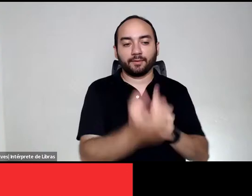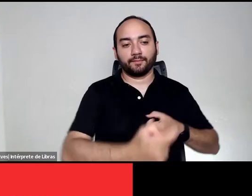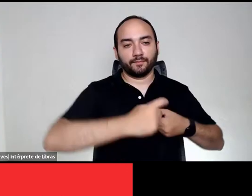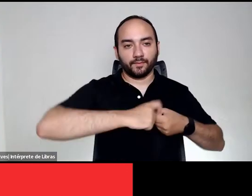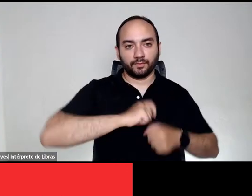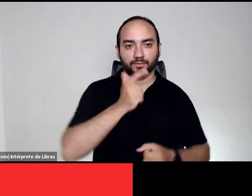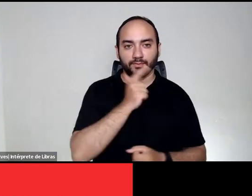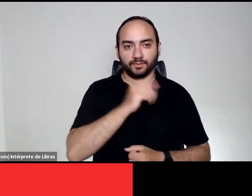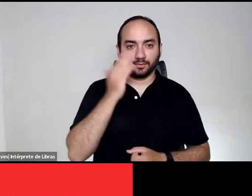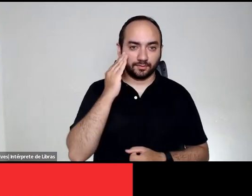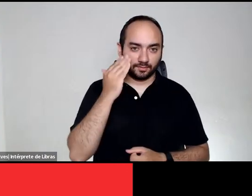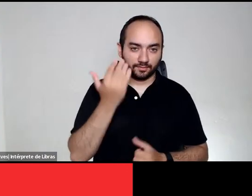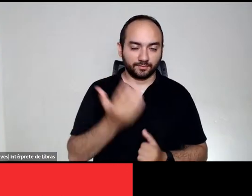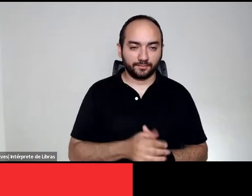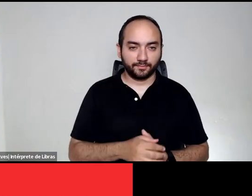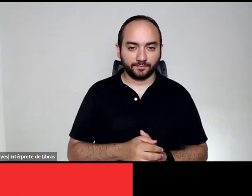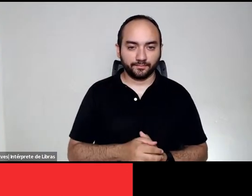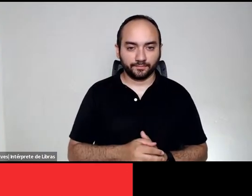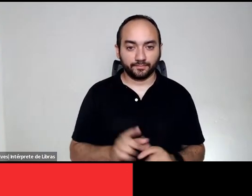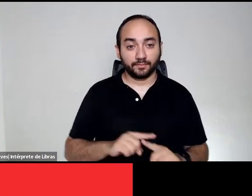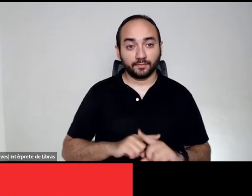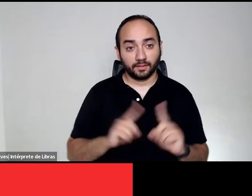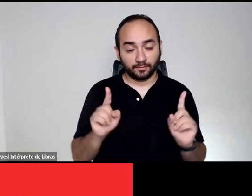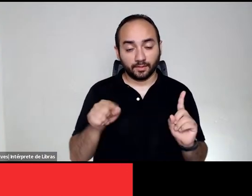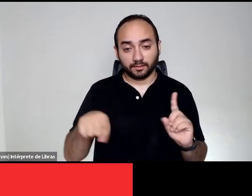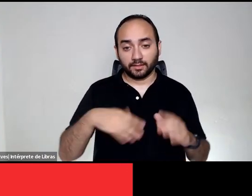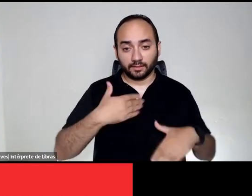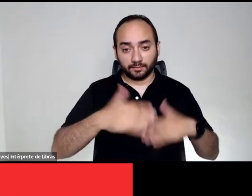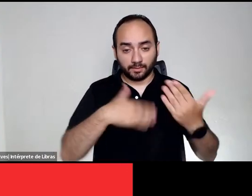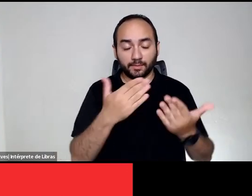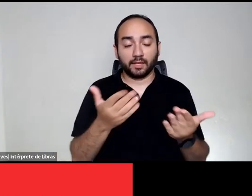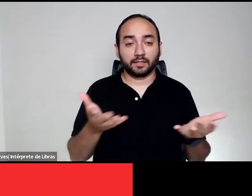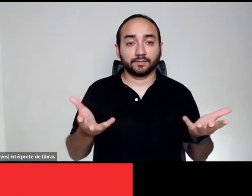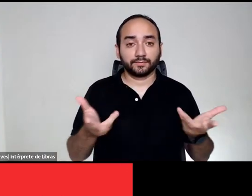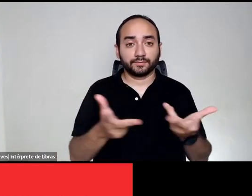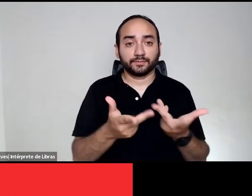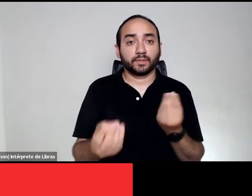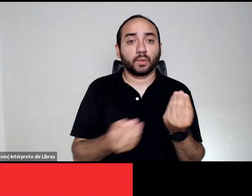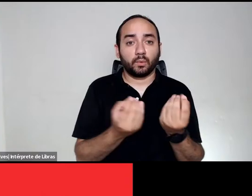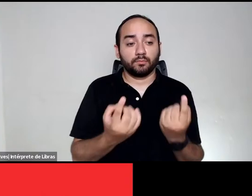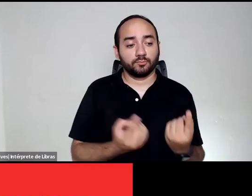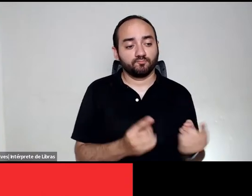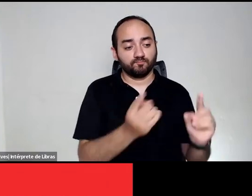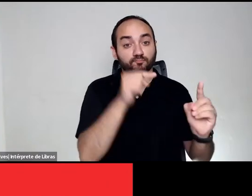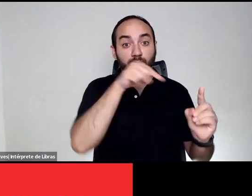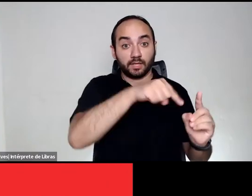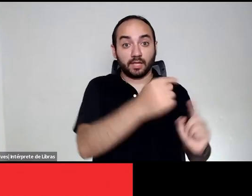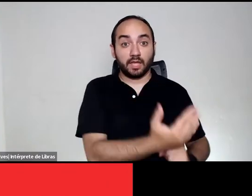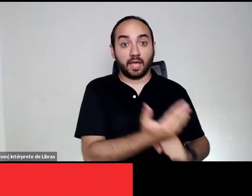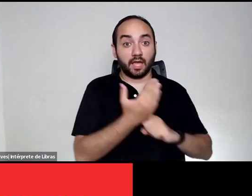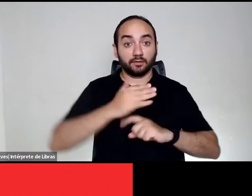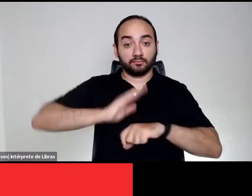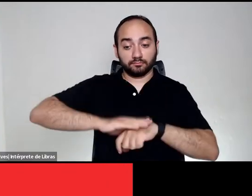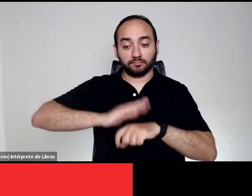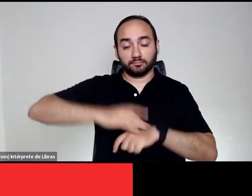casa. Assim, a eficiência digital é muito melhor quando ela te dá autonomia quando você